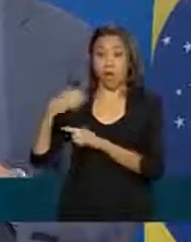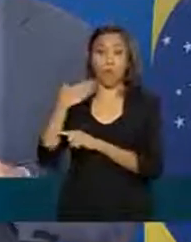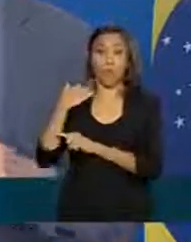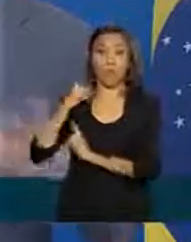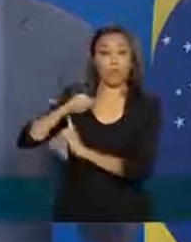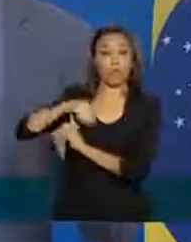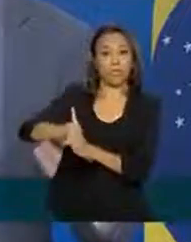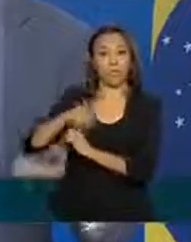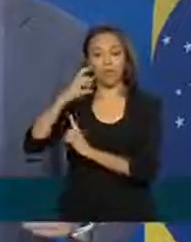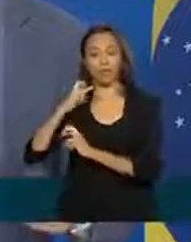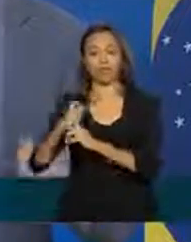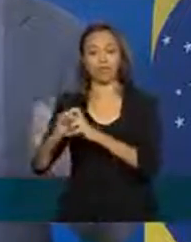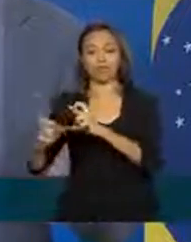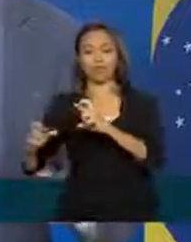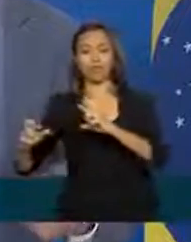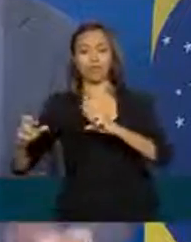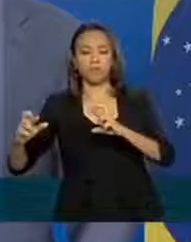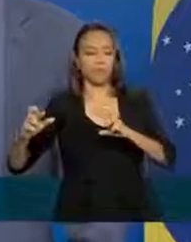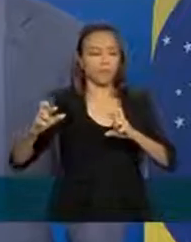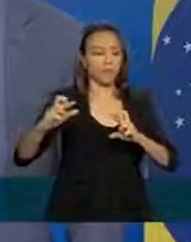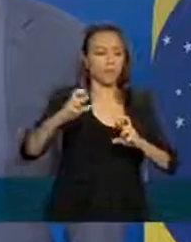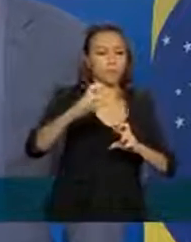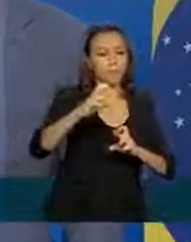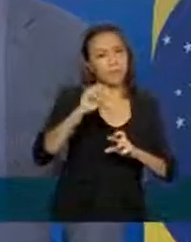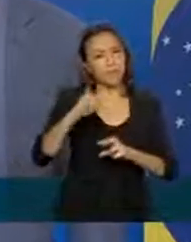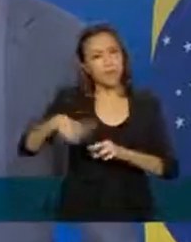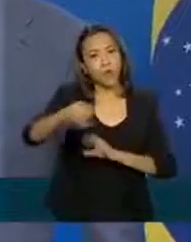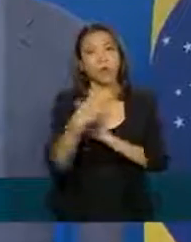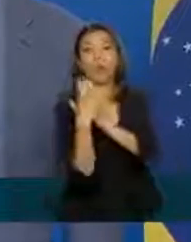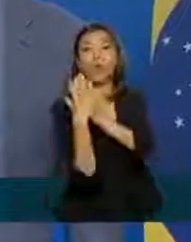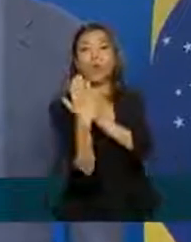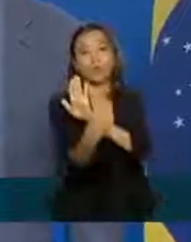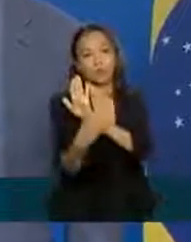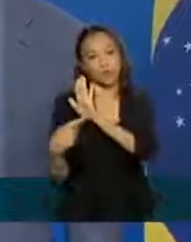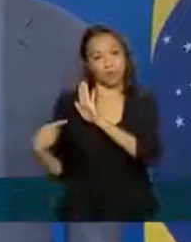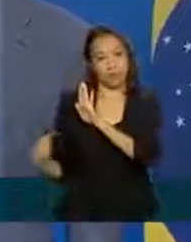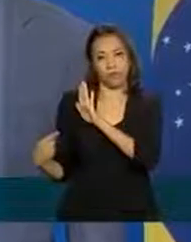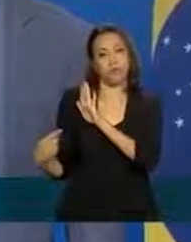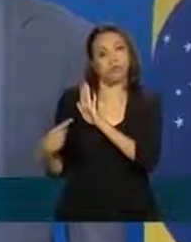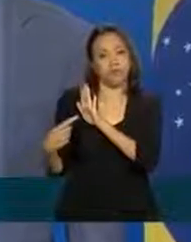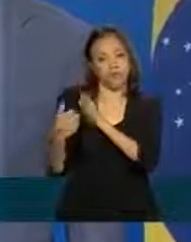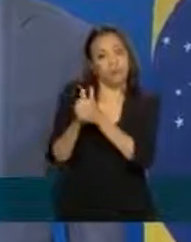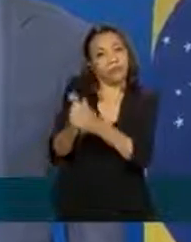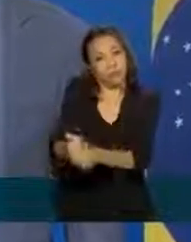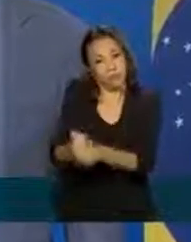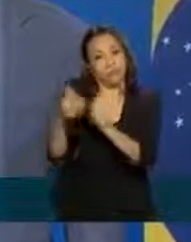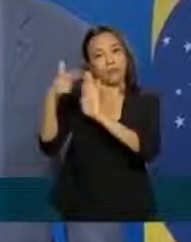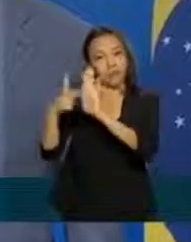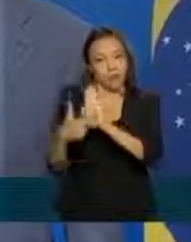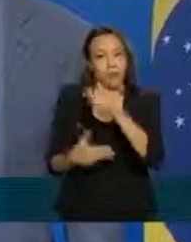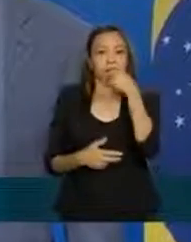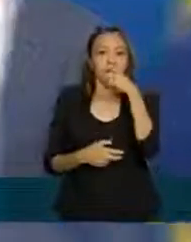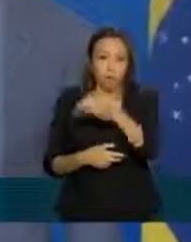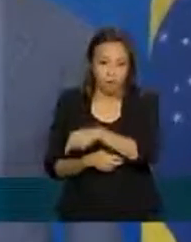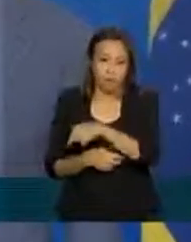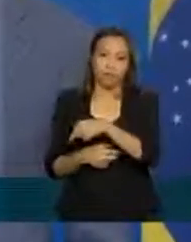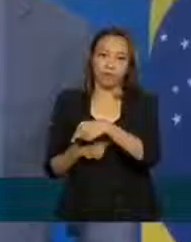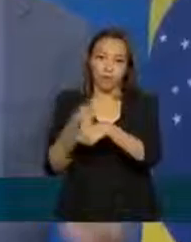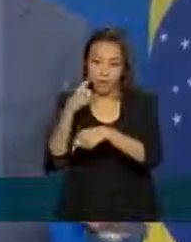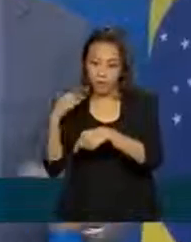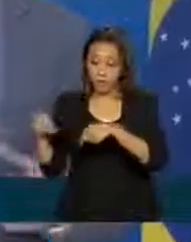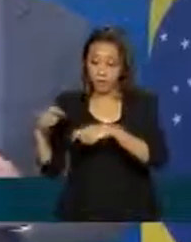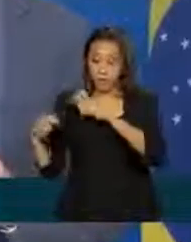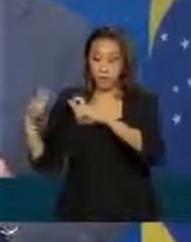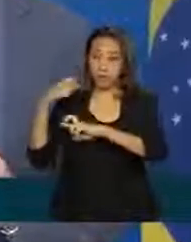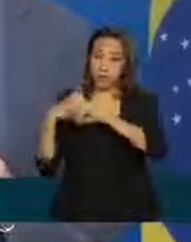tudo sendo feito conforme planejado e que as regras de cobrança e de taxa estão sendo efetivadas pelos bancos privados